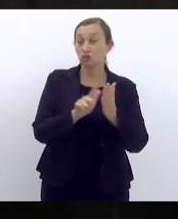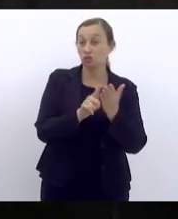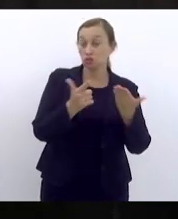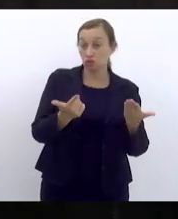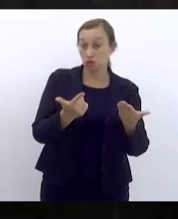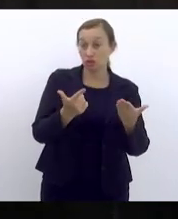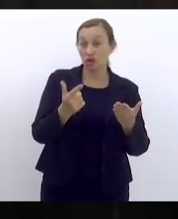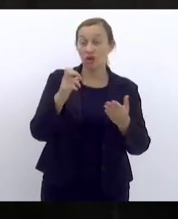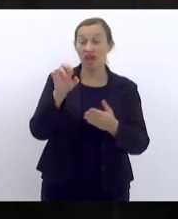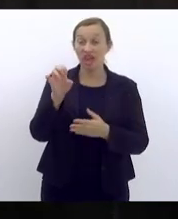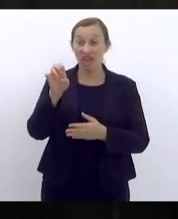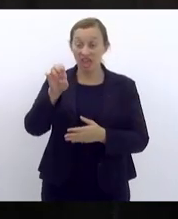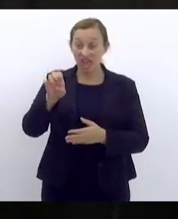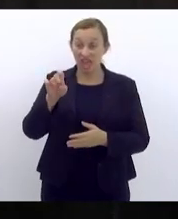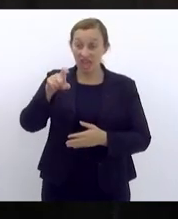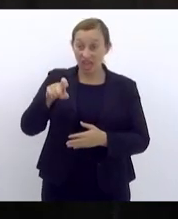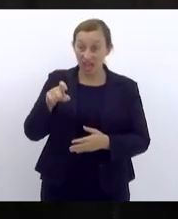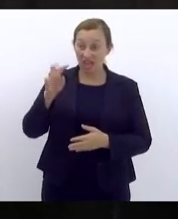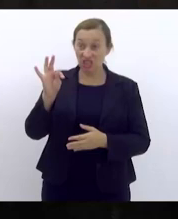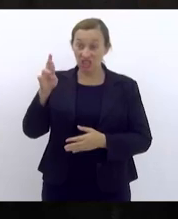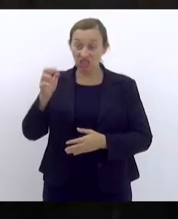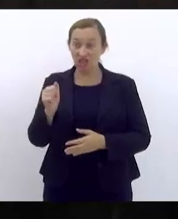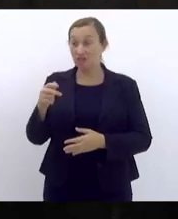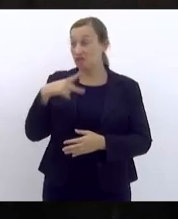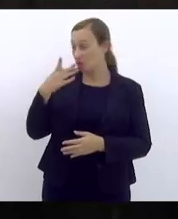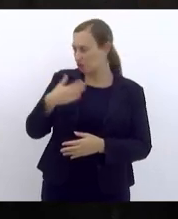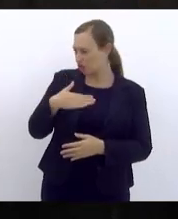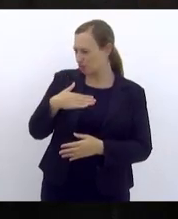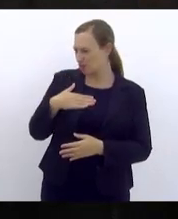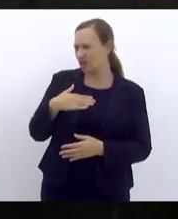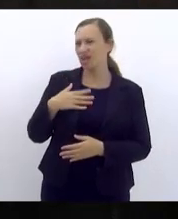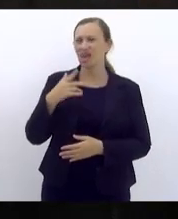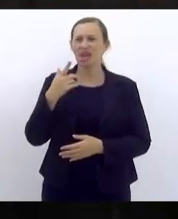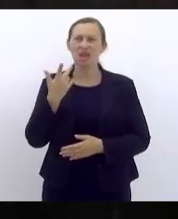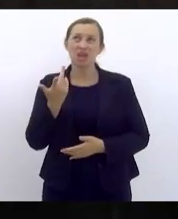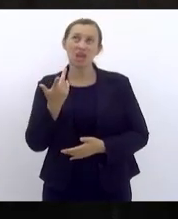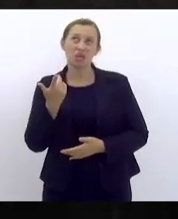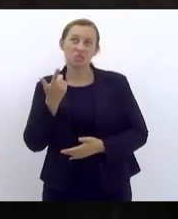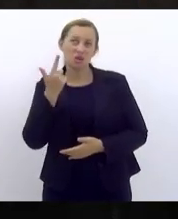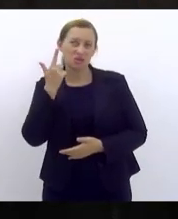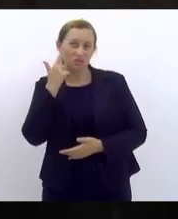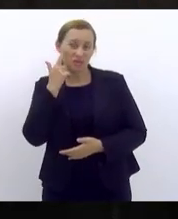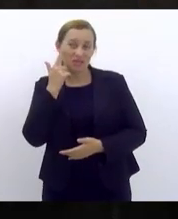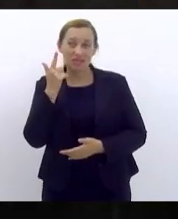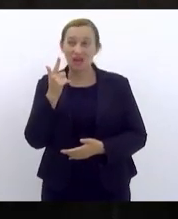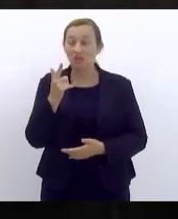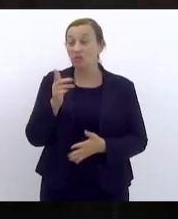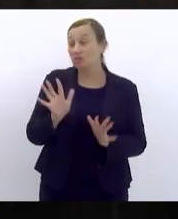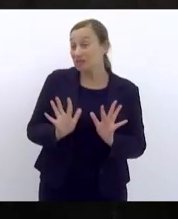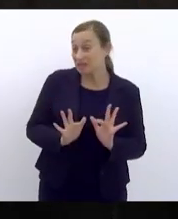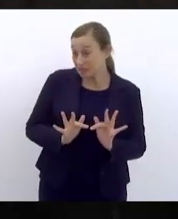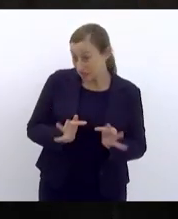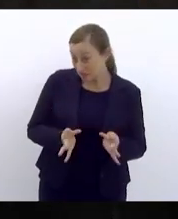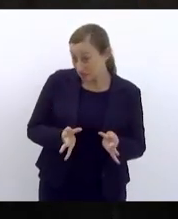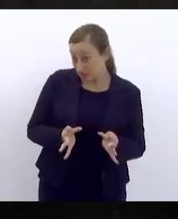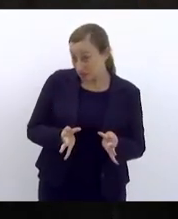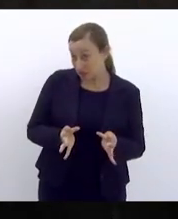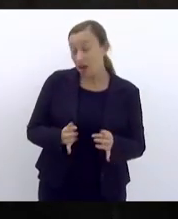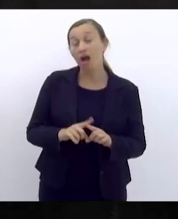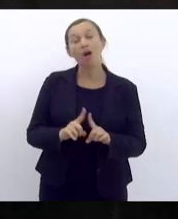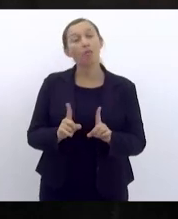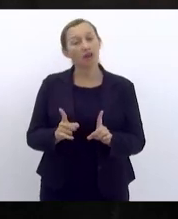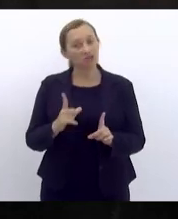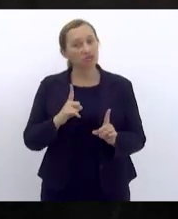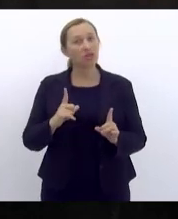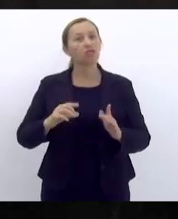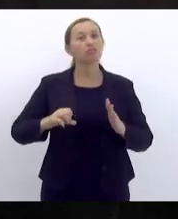respeito ainda que possa parecer apenas um gracejo inofensivo isso tem um